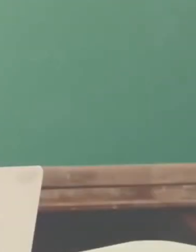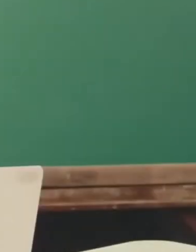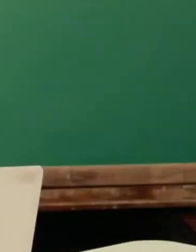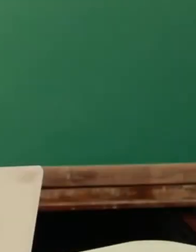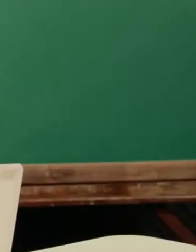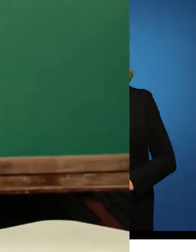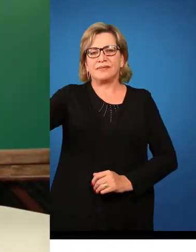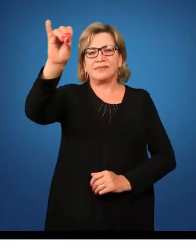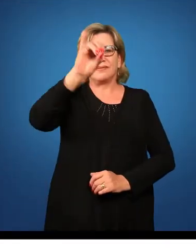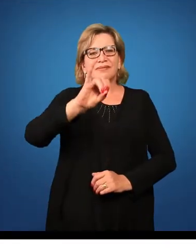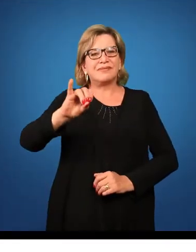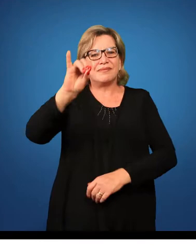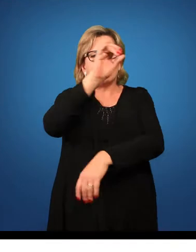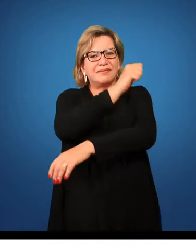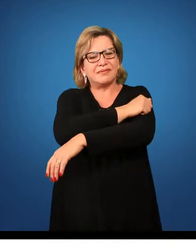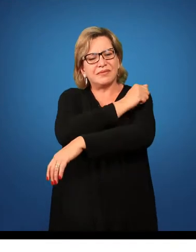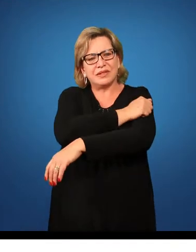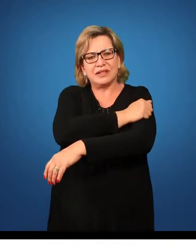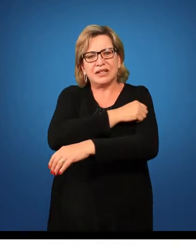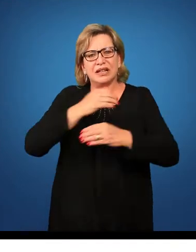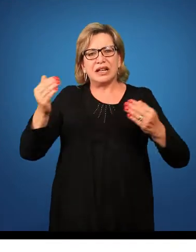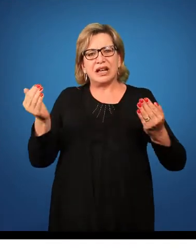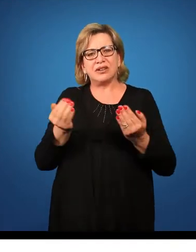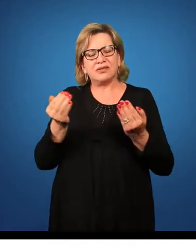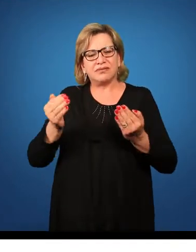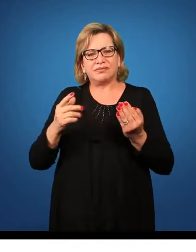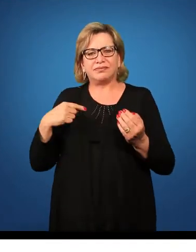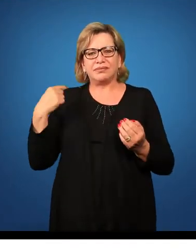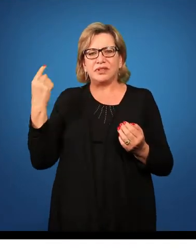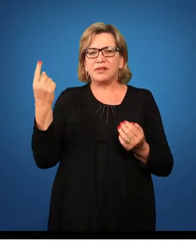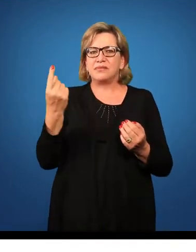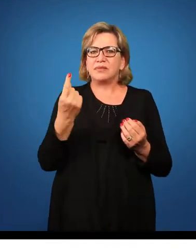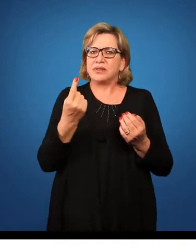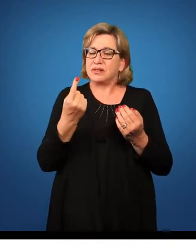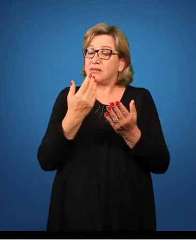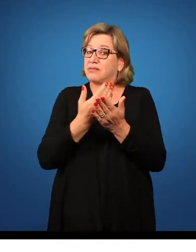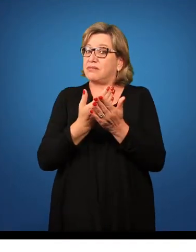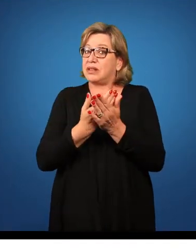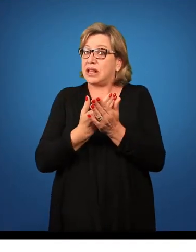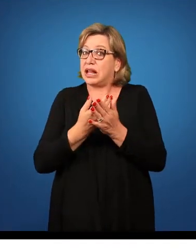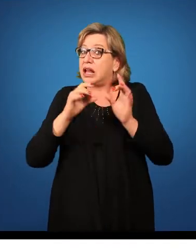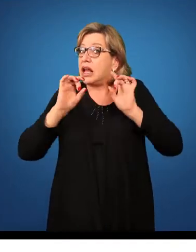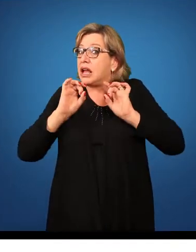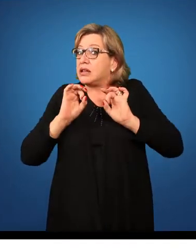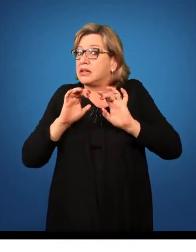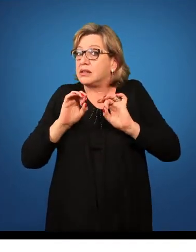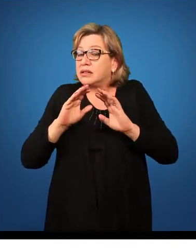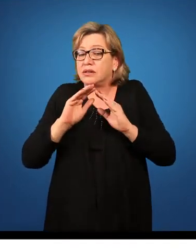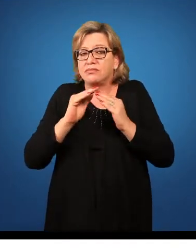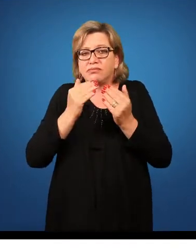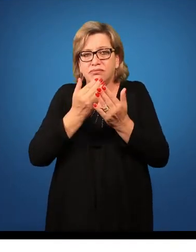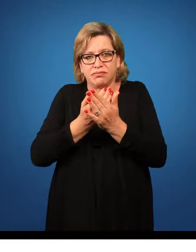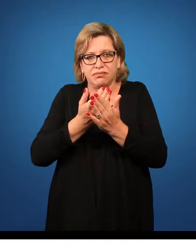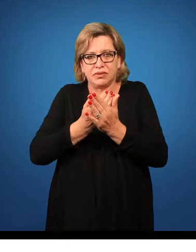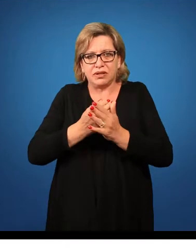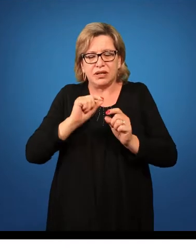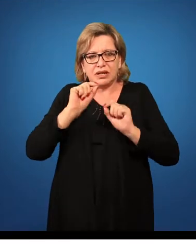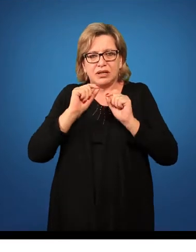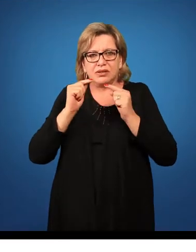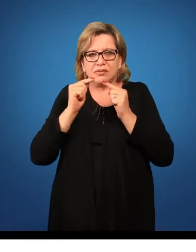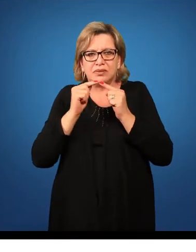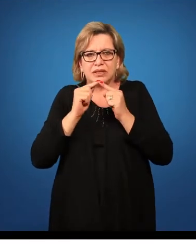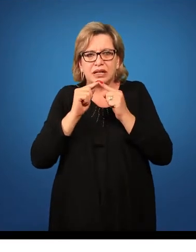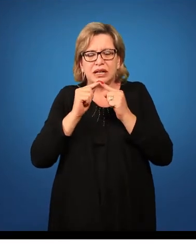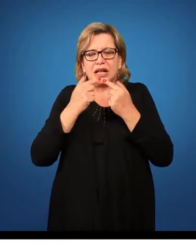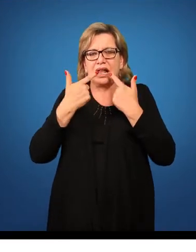Olá alunos, nesse momento a gente vai falar de uma parte bem específica do nosso estudo que diz respeito à